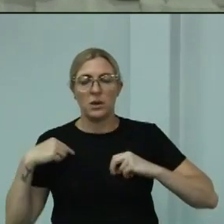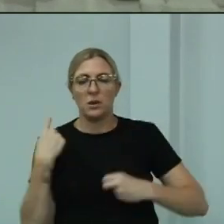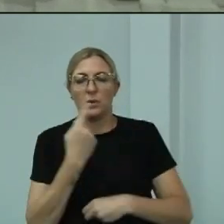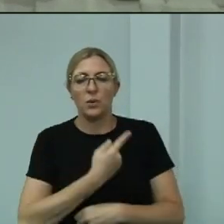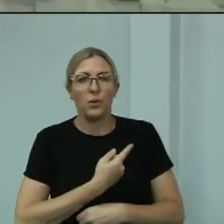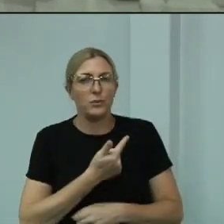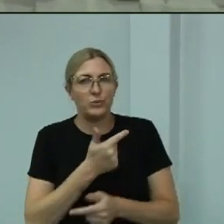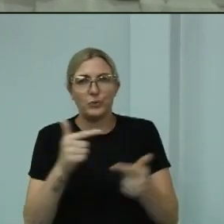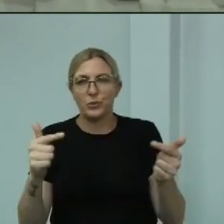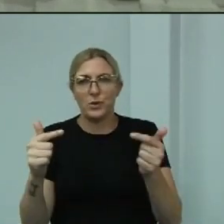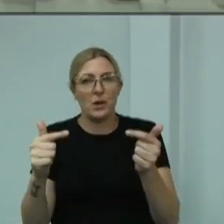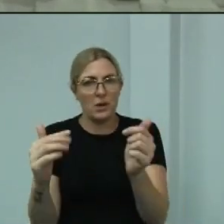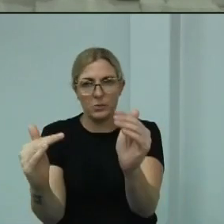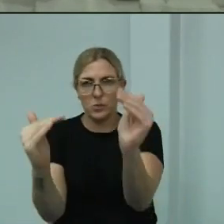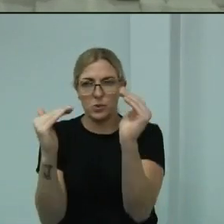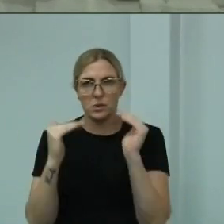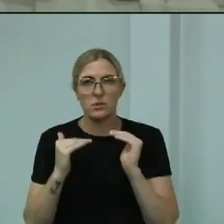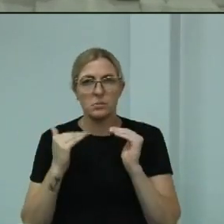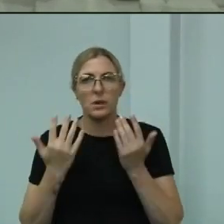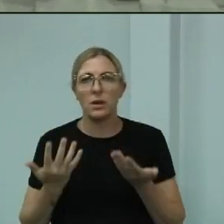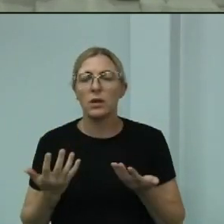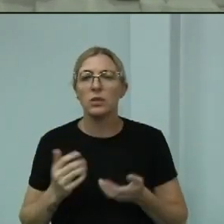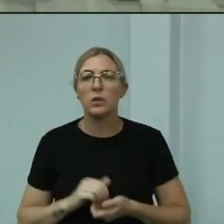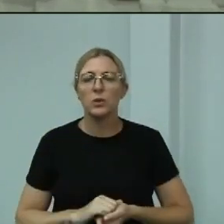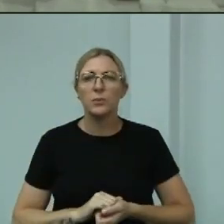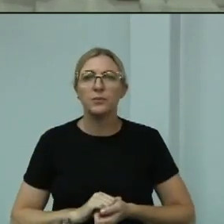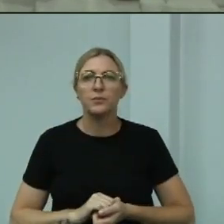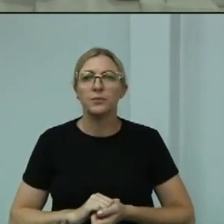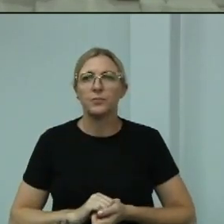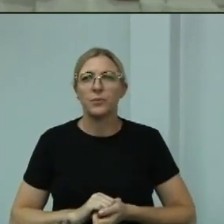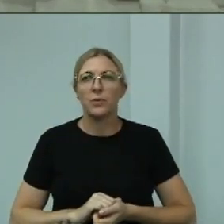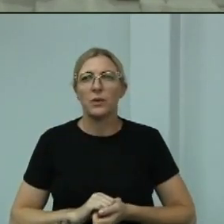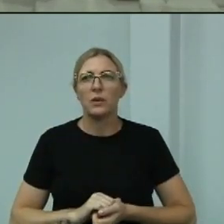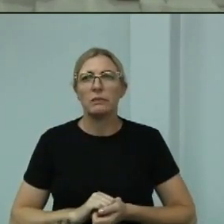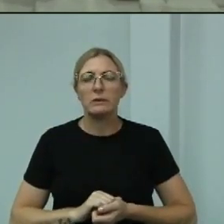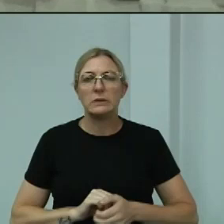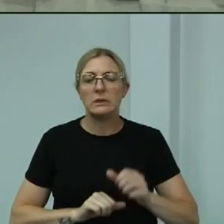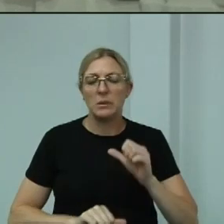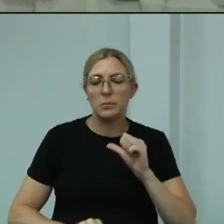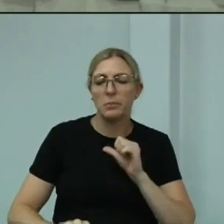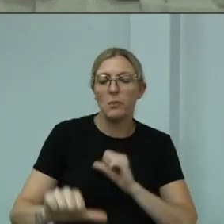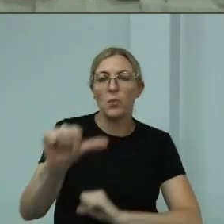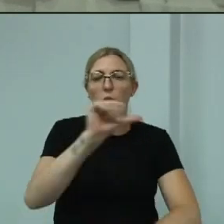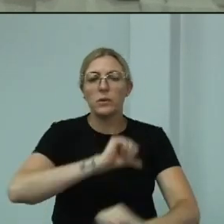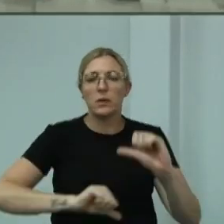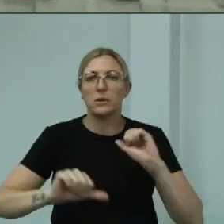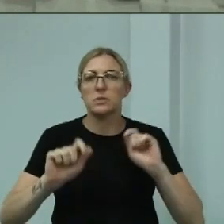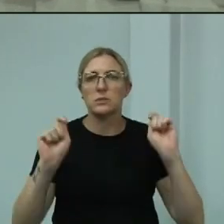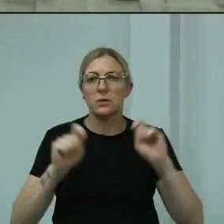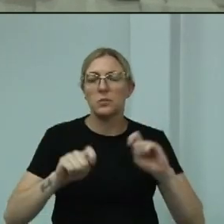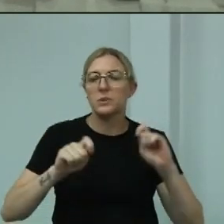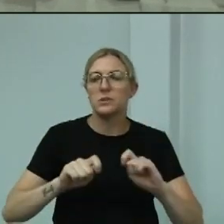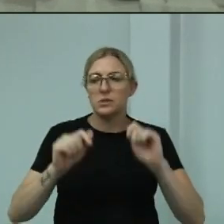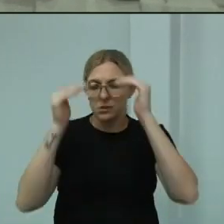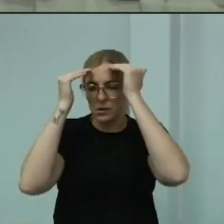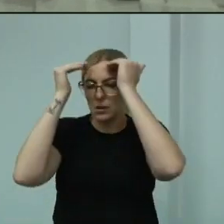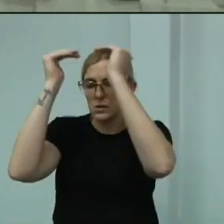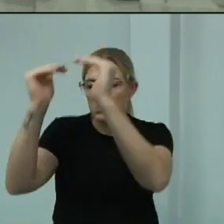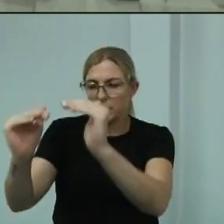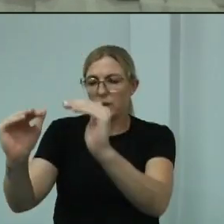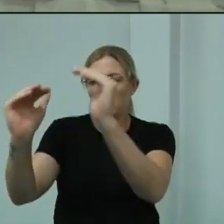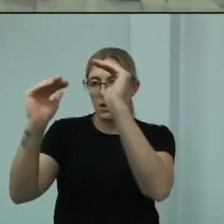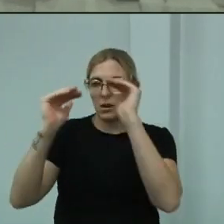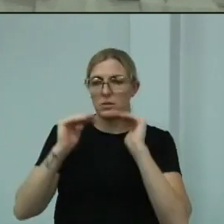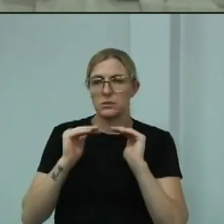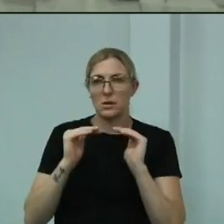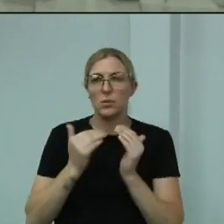deles. E essa quebra, essa quebra de paradigmas, eu te respeito e você me respeita, está partindo de nós. Está partindo dos eleitos.